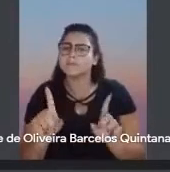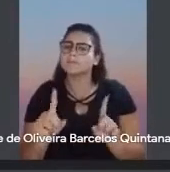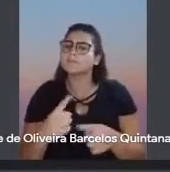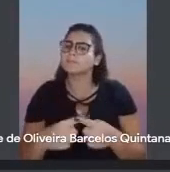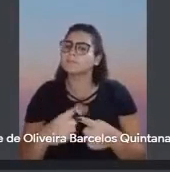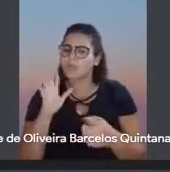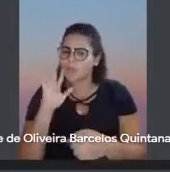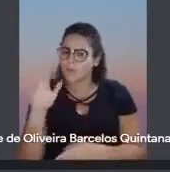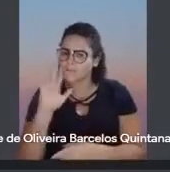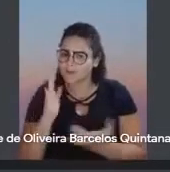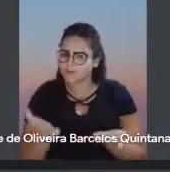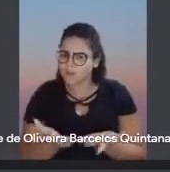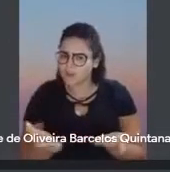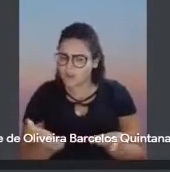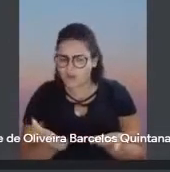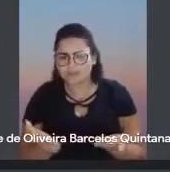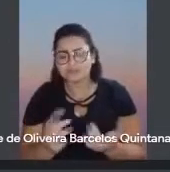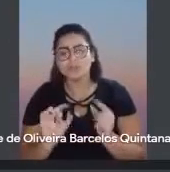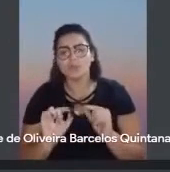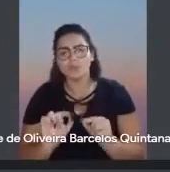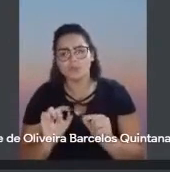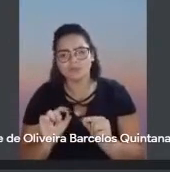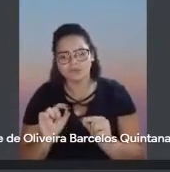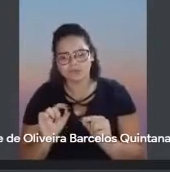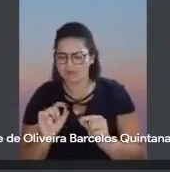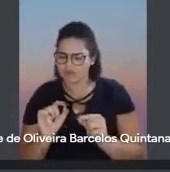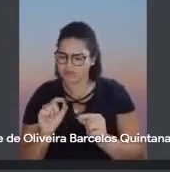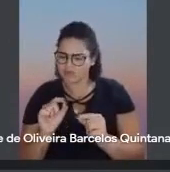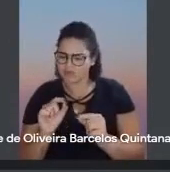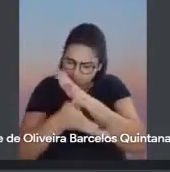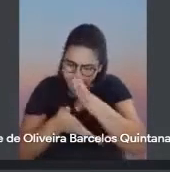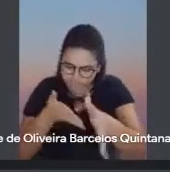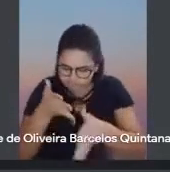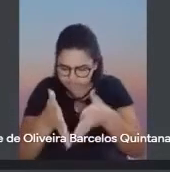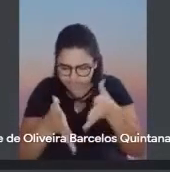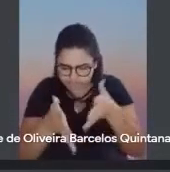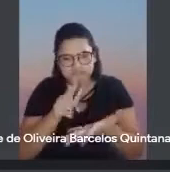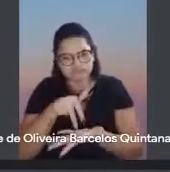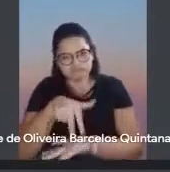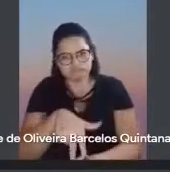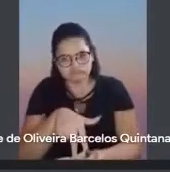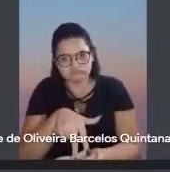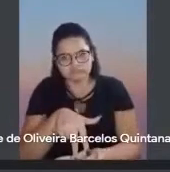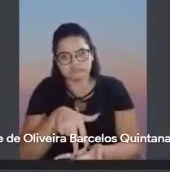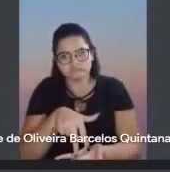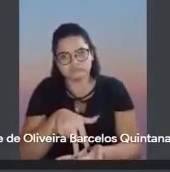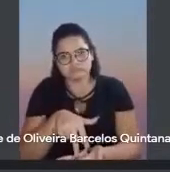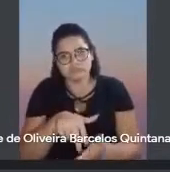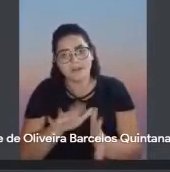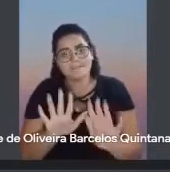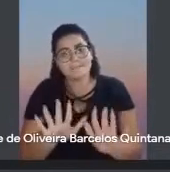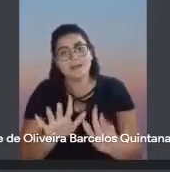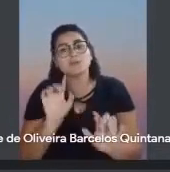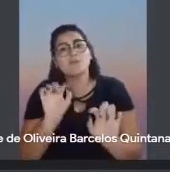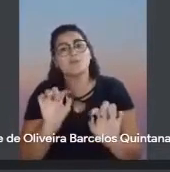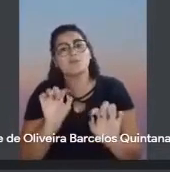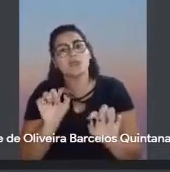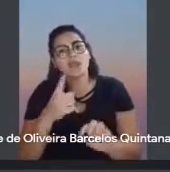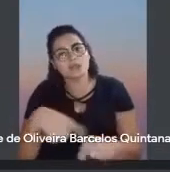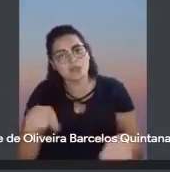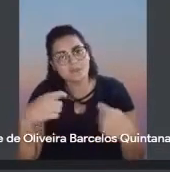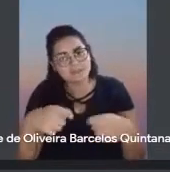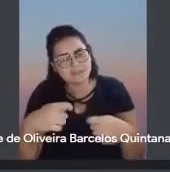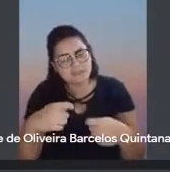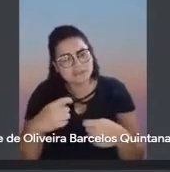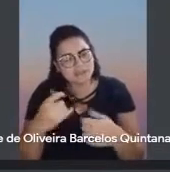o lugar de fala, o lugar de fala, o lugar de fala, e eu estou agora numa tecla que é o lugar de escuta. Precisamos escutar